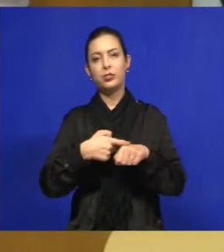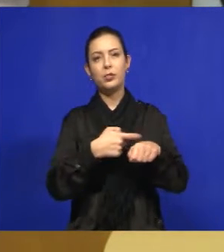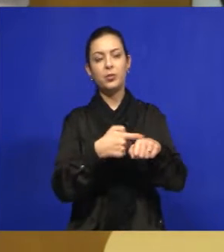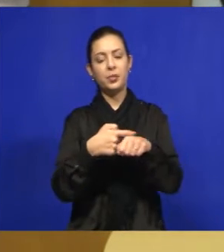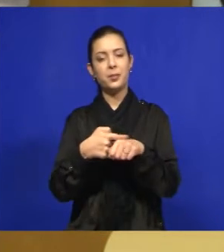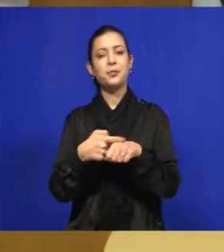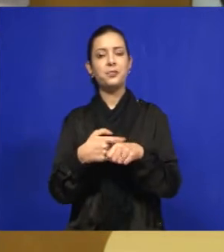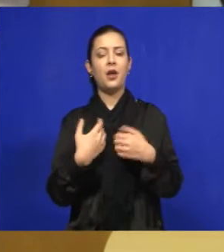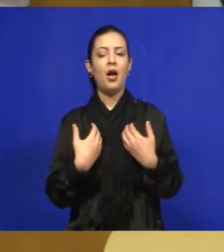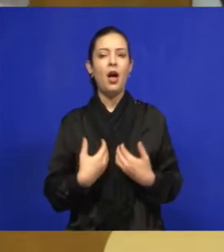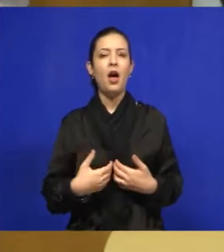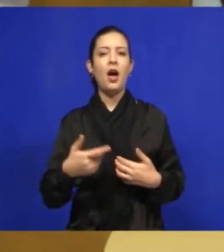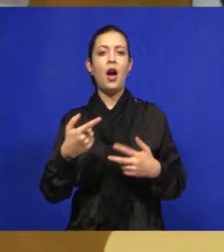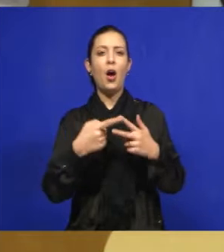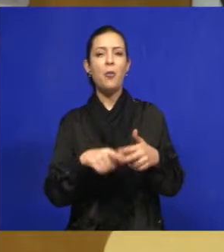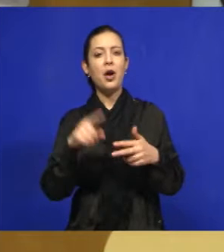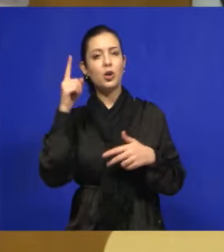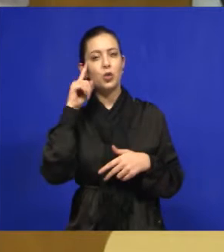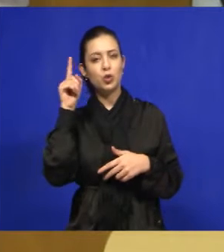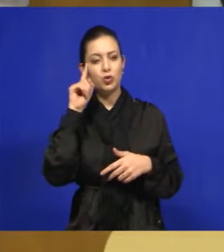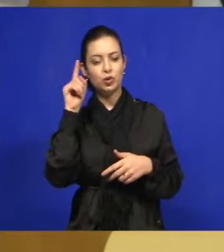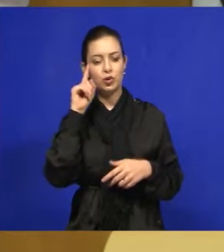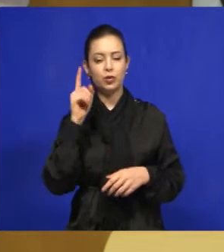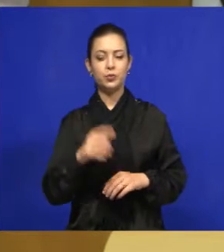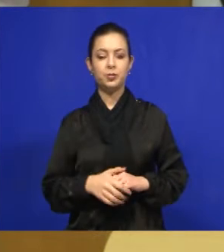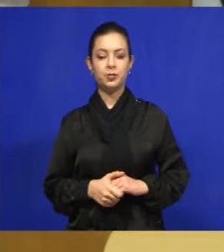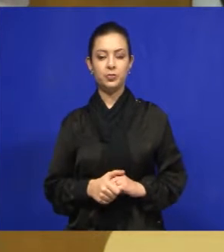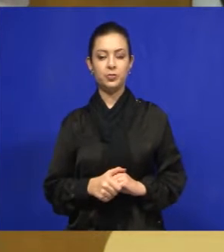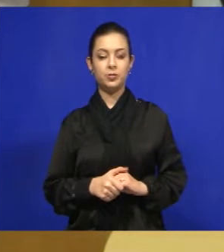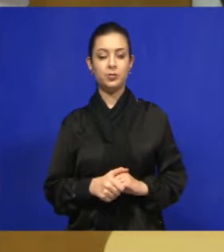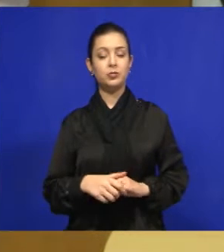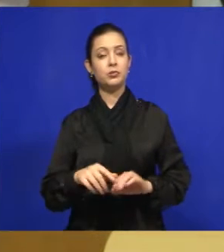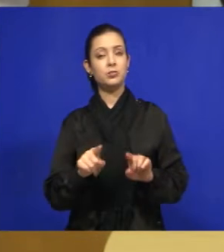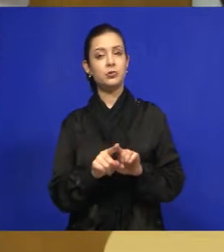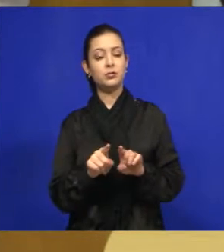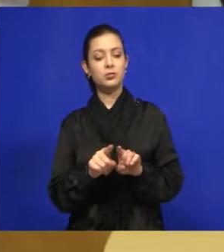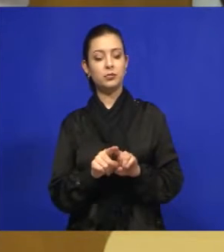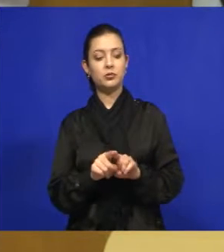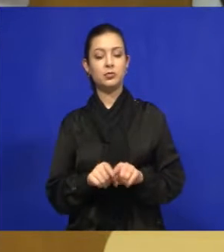nós aí cansamos de ver todos os dias. Quero também